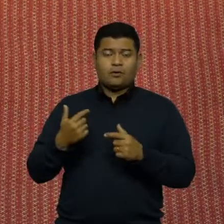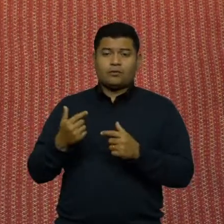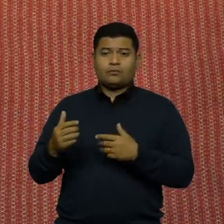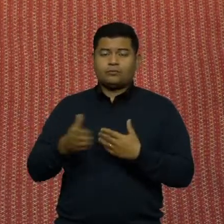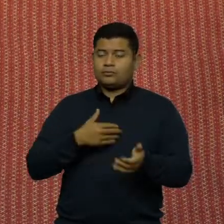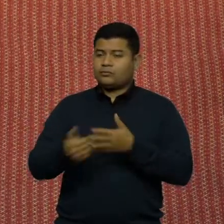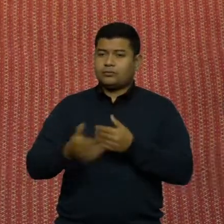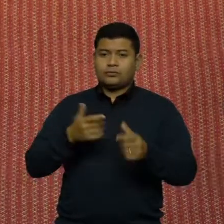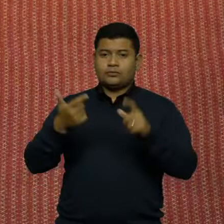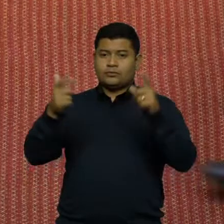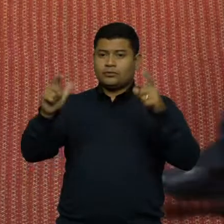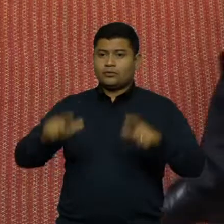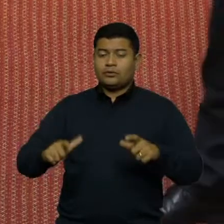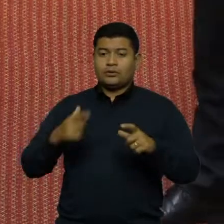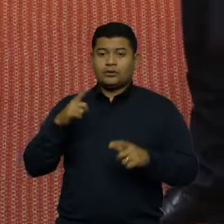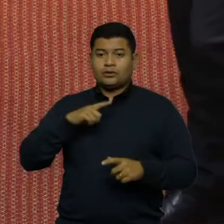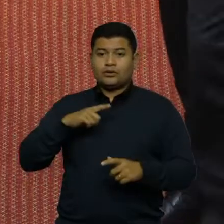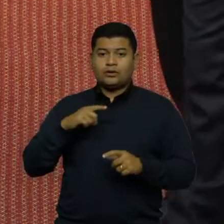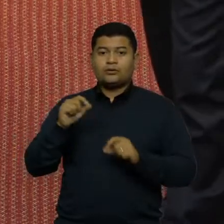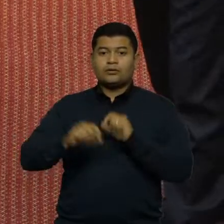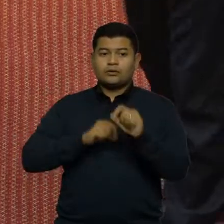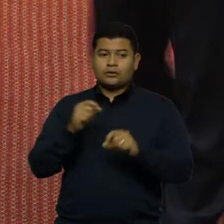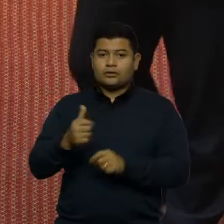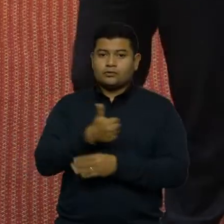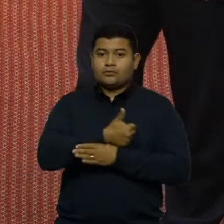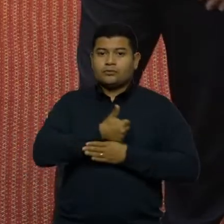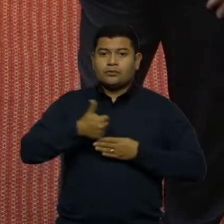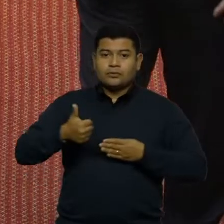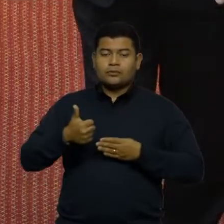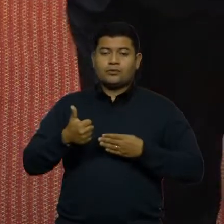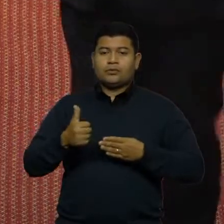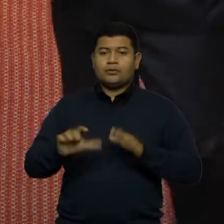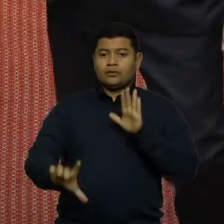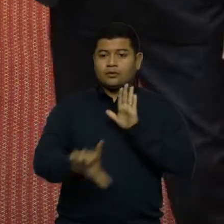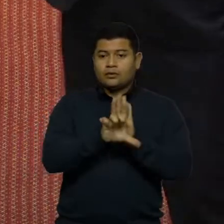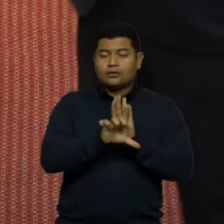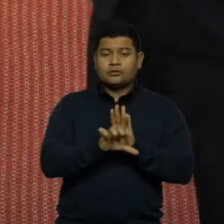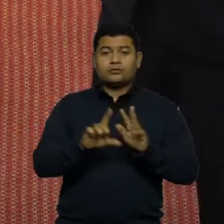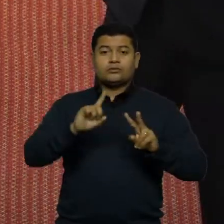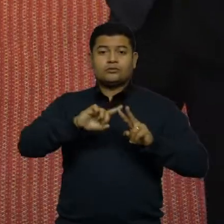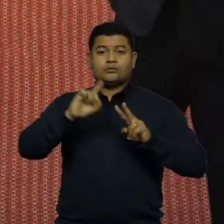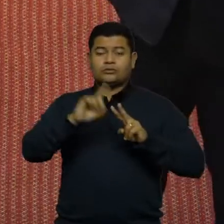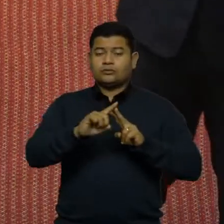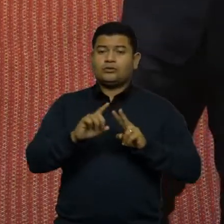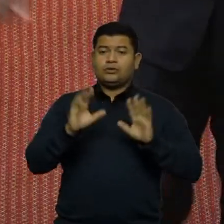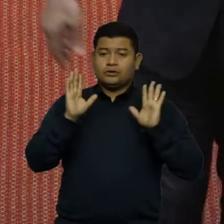a luz da lei e a luz da moral. Esses dois motivos já são suficientes para impedir.